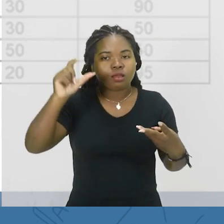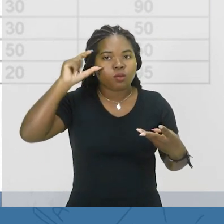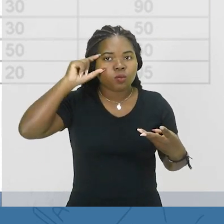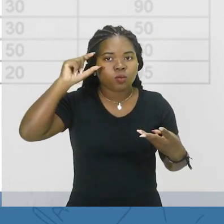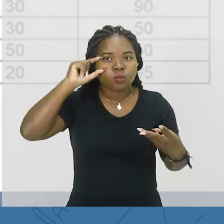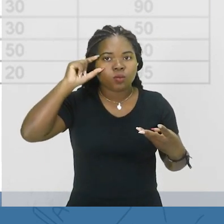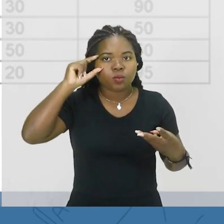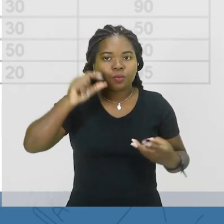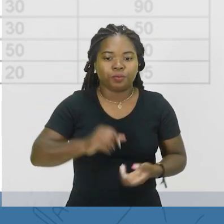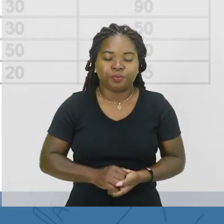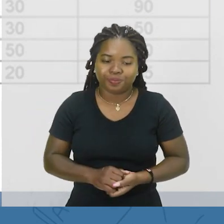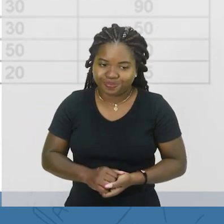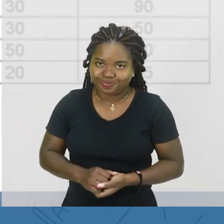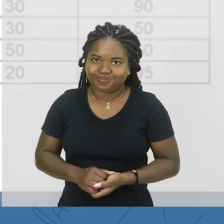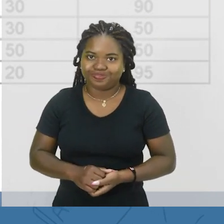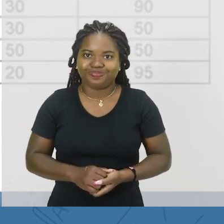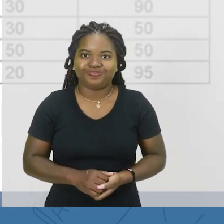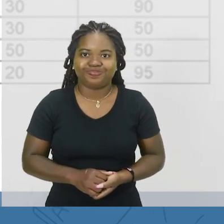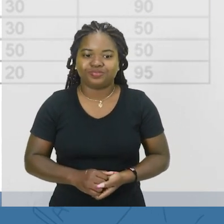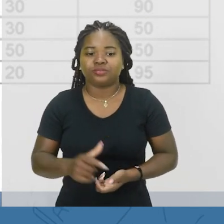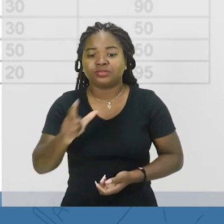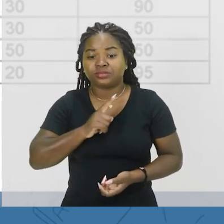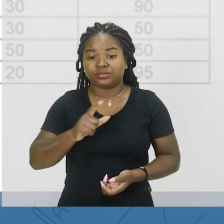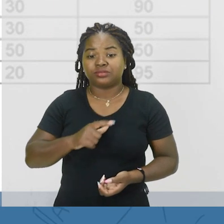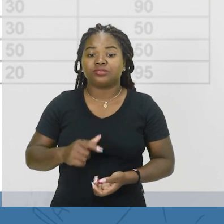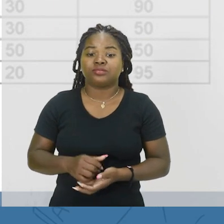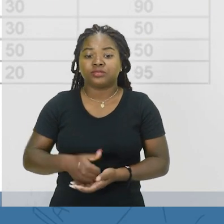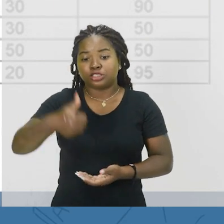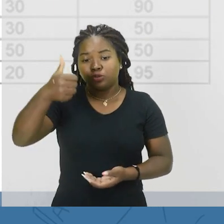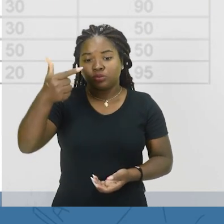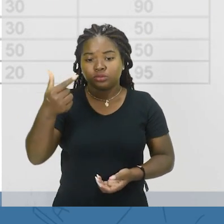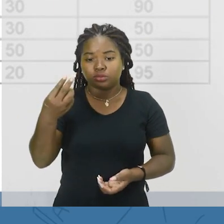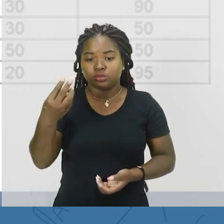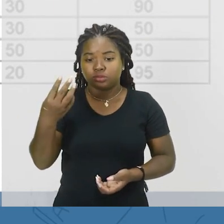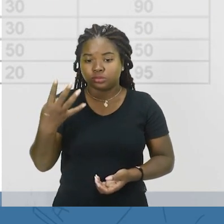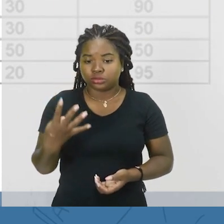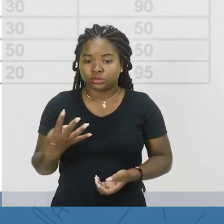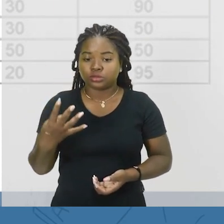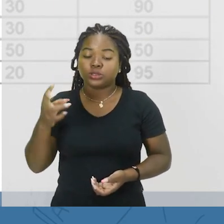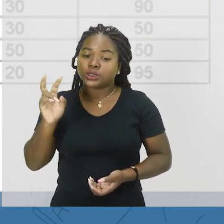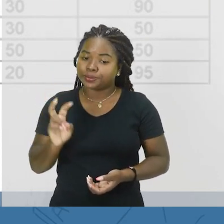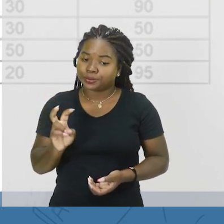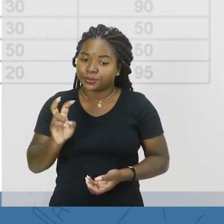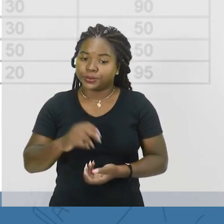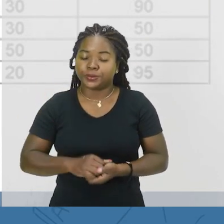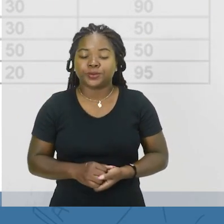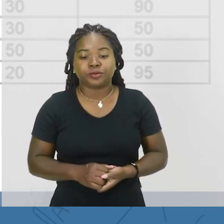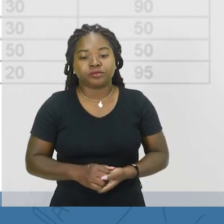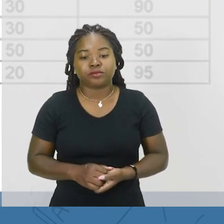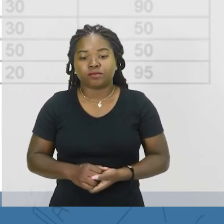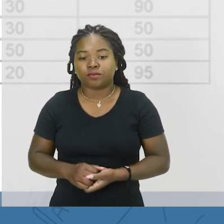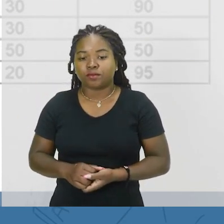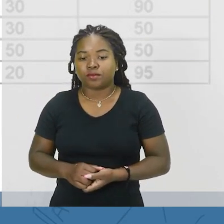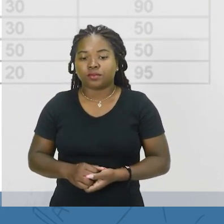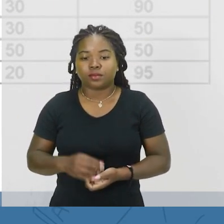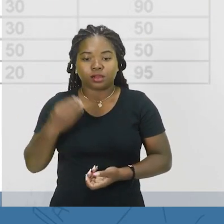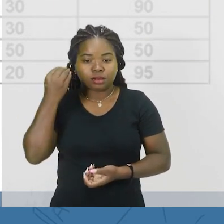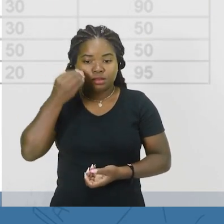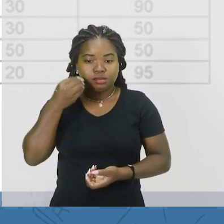em óculos, né? Então tem aí as amostras, né? Amostra um, dois, três, quatro e cinco, certo?